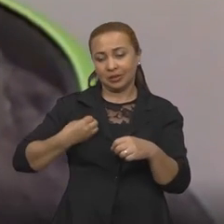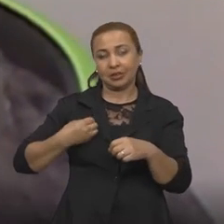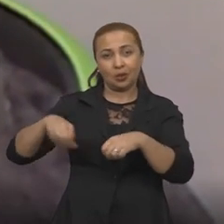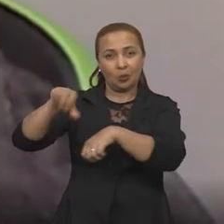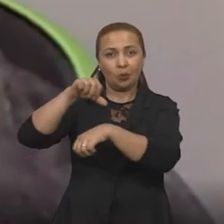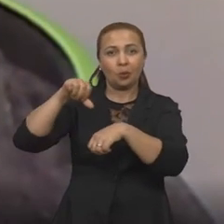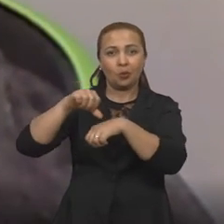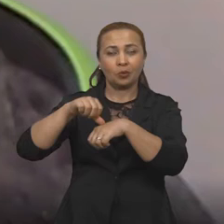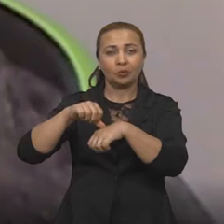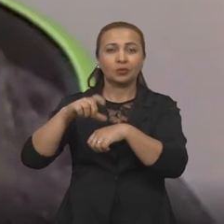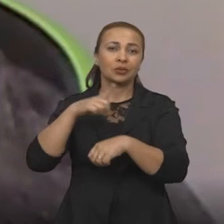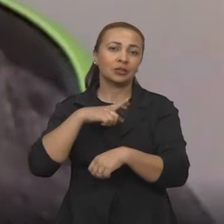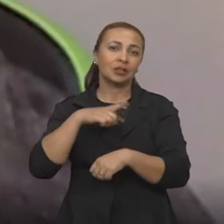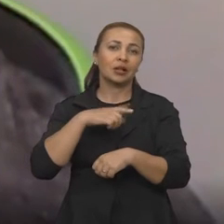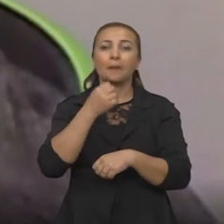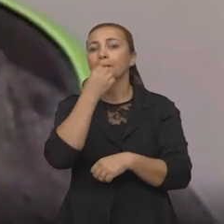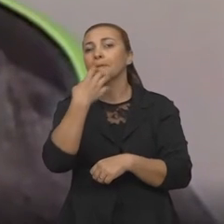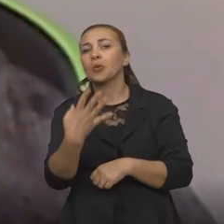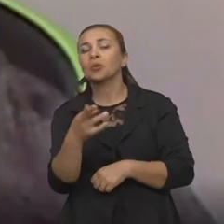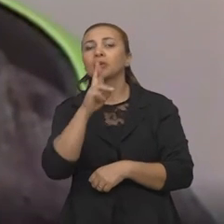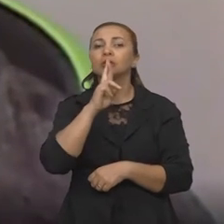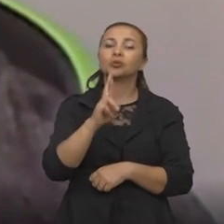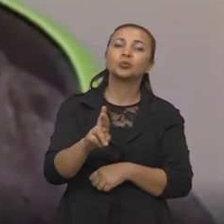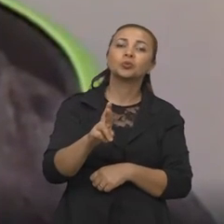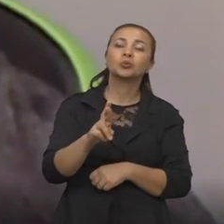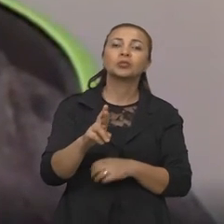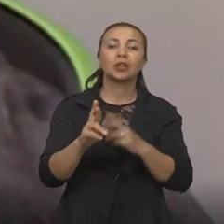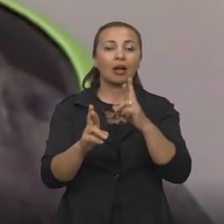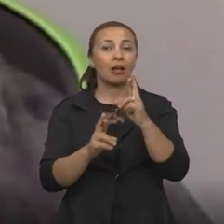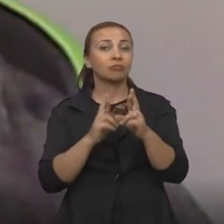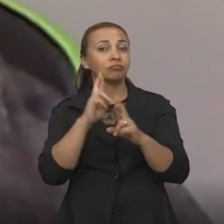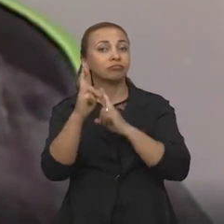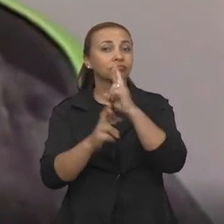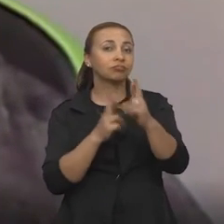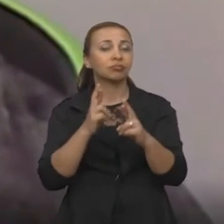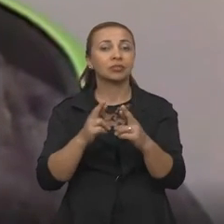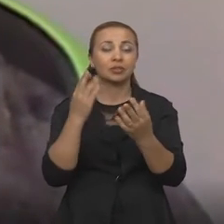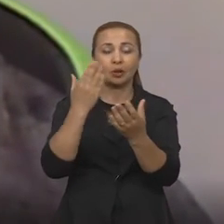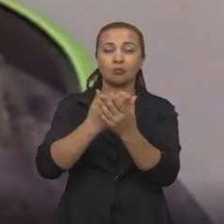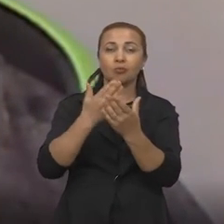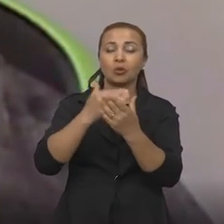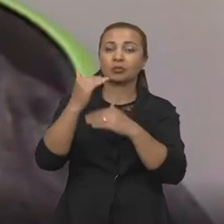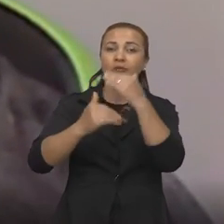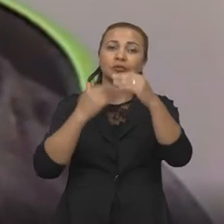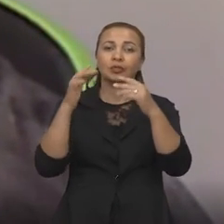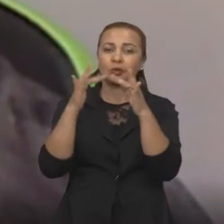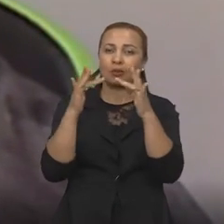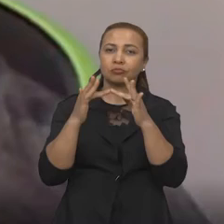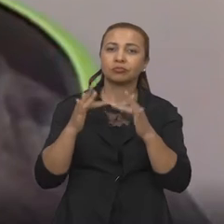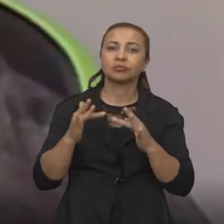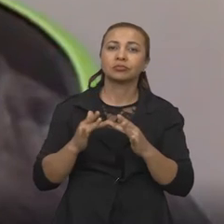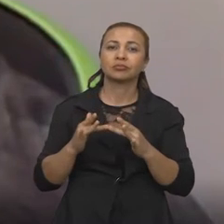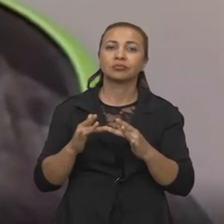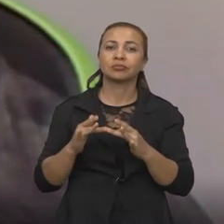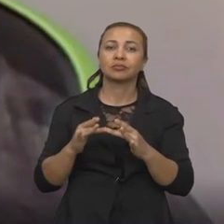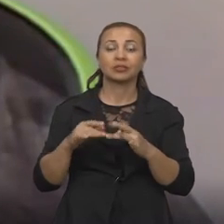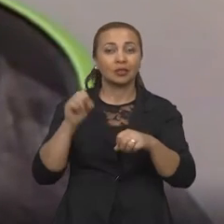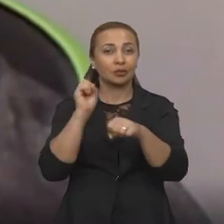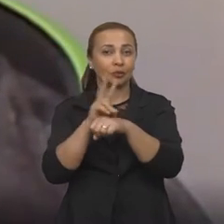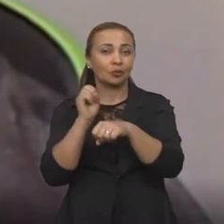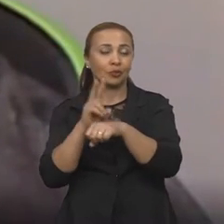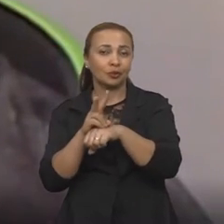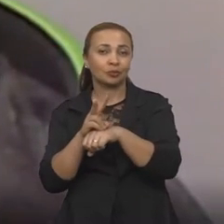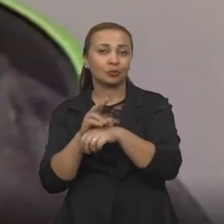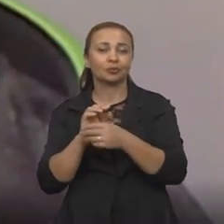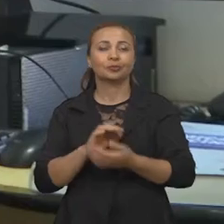possuem bons resultados em relação aos processos de interação com uma determinada proteína presente